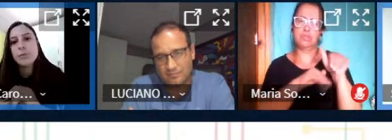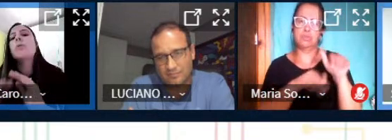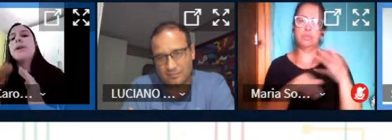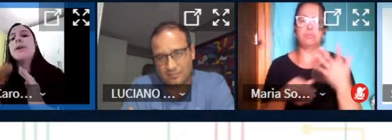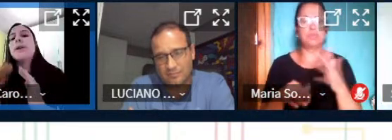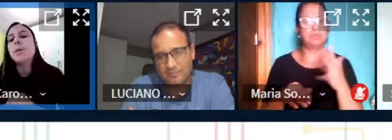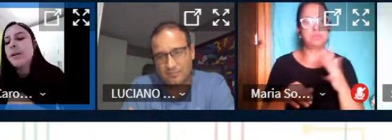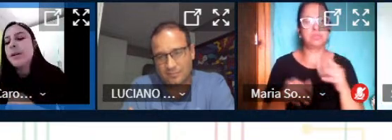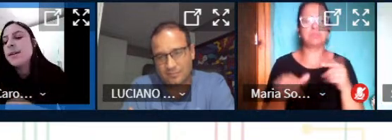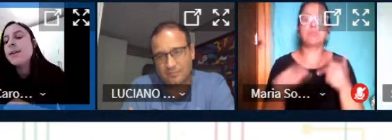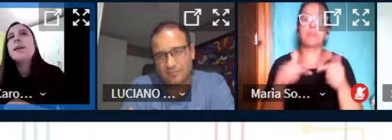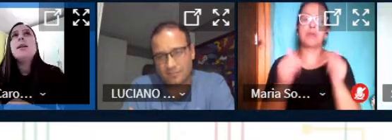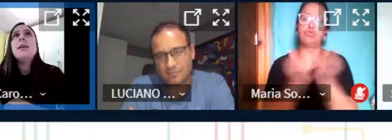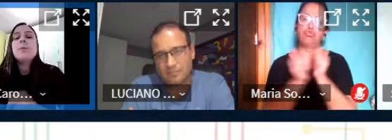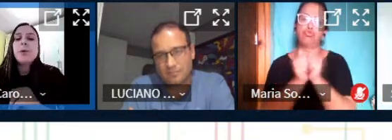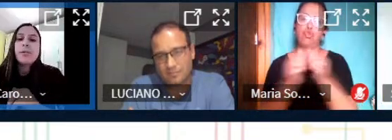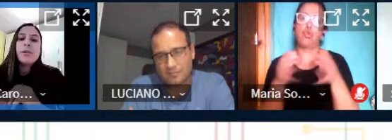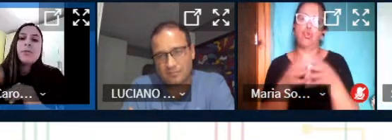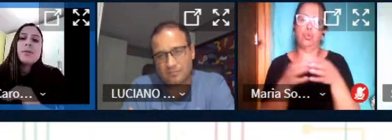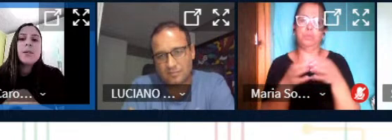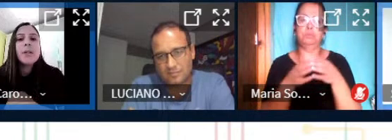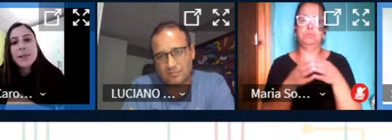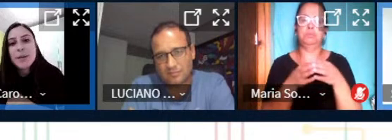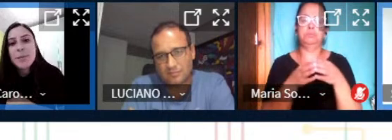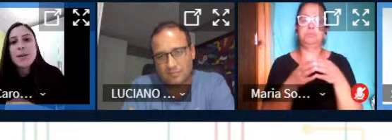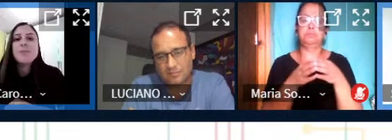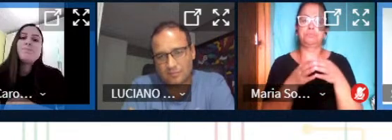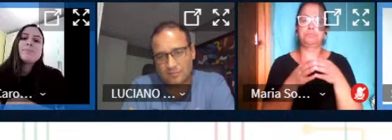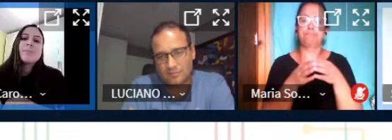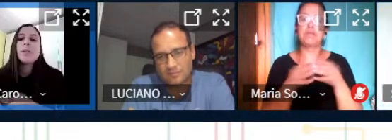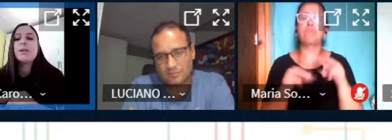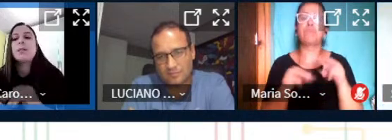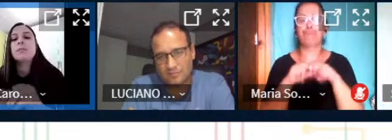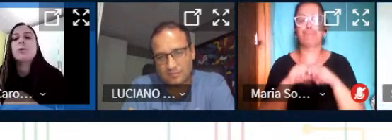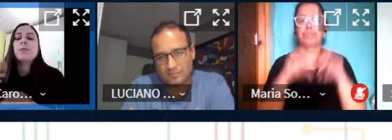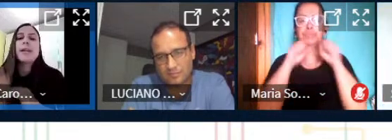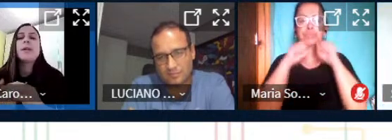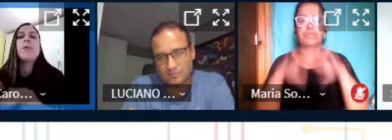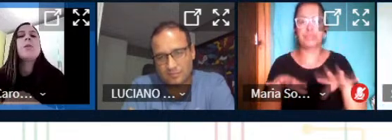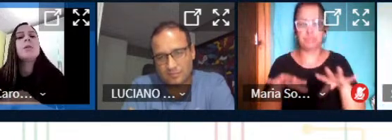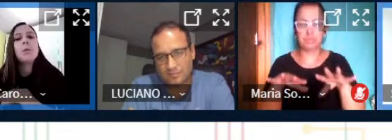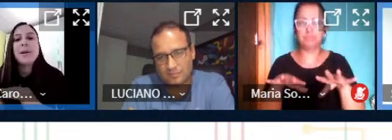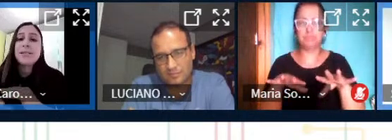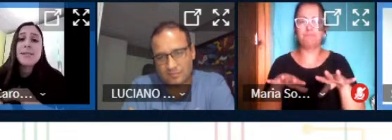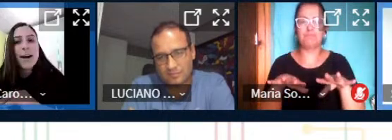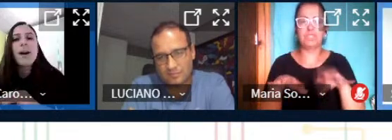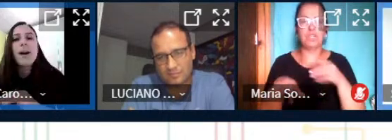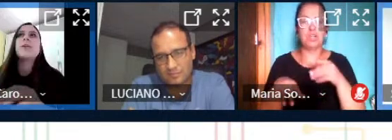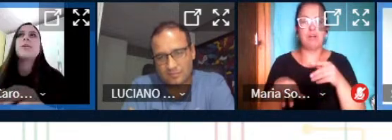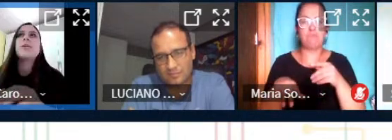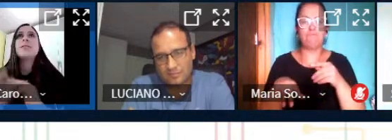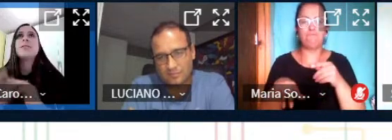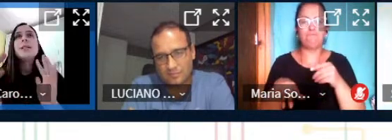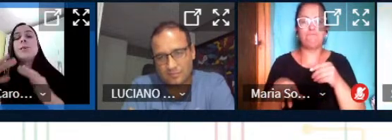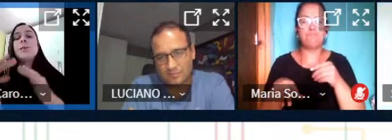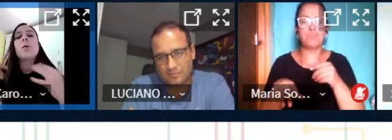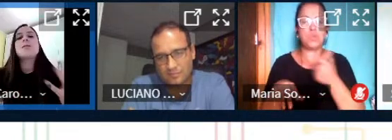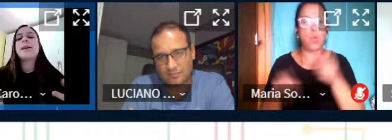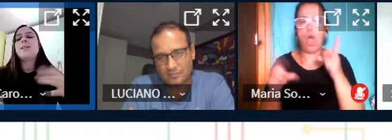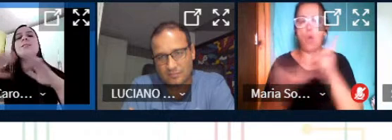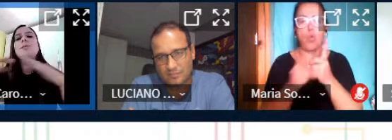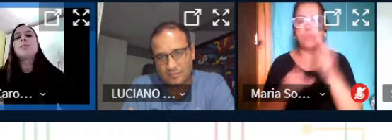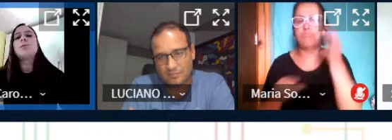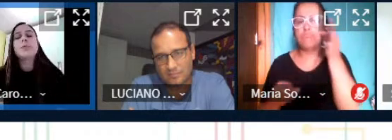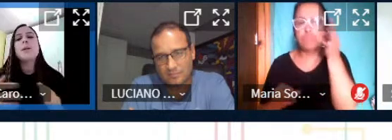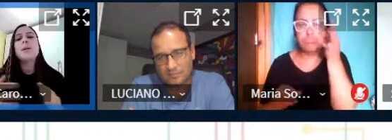trabalhando junto com esse grupo né bom em função da pandemia a gente não consegue ter um encontro presencial a gente não